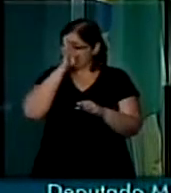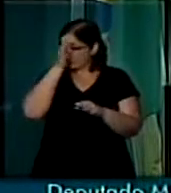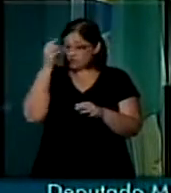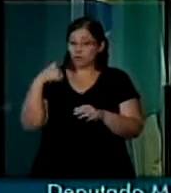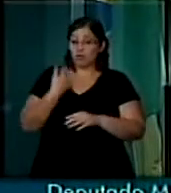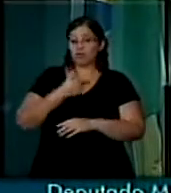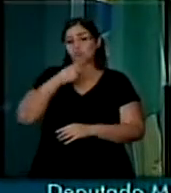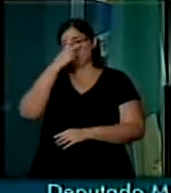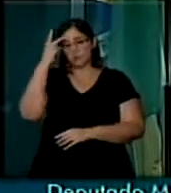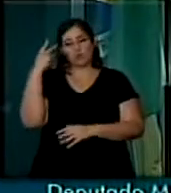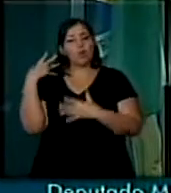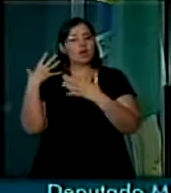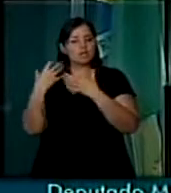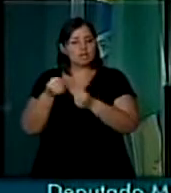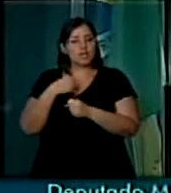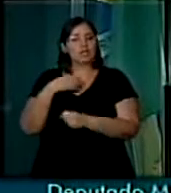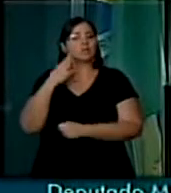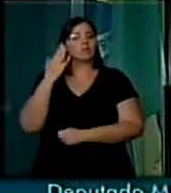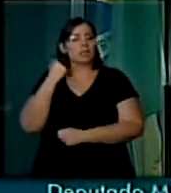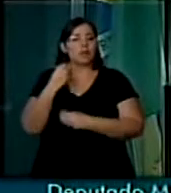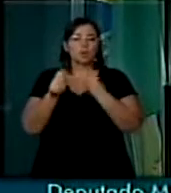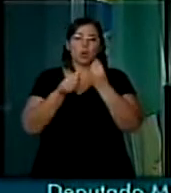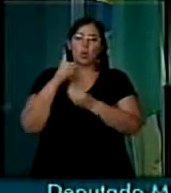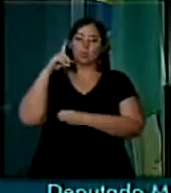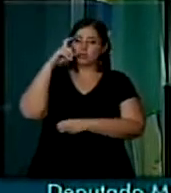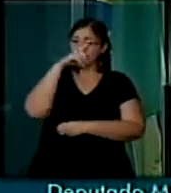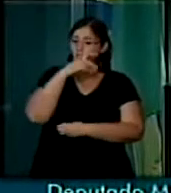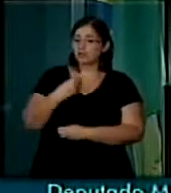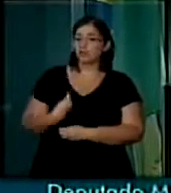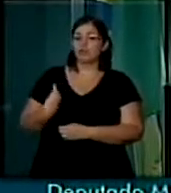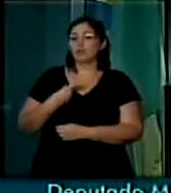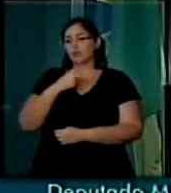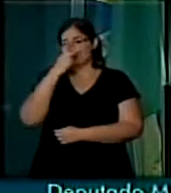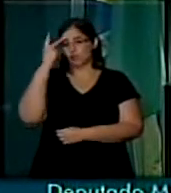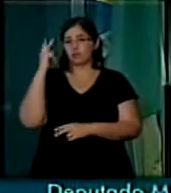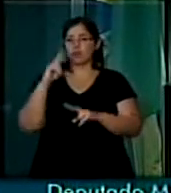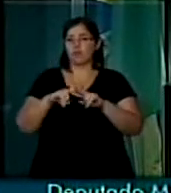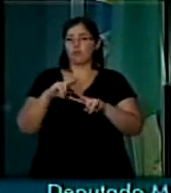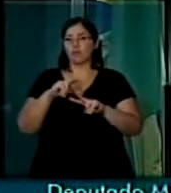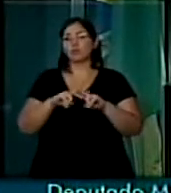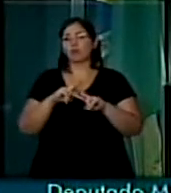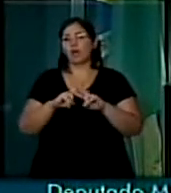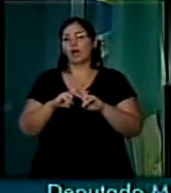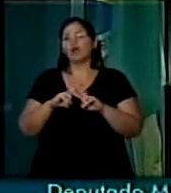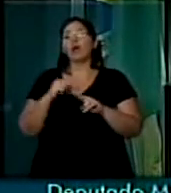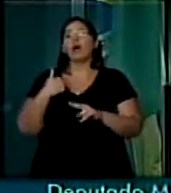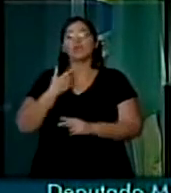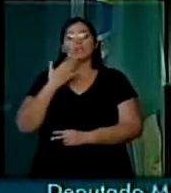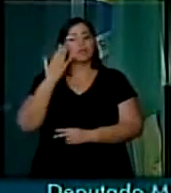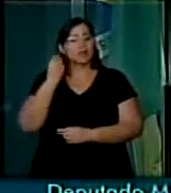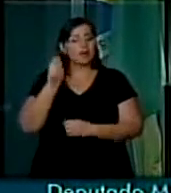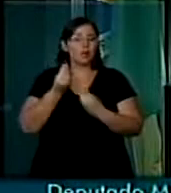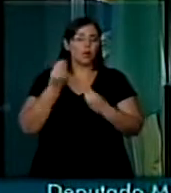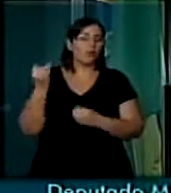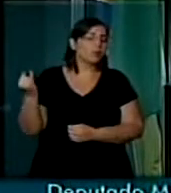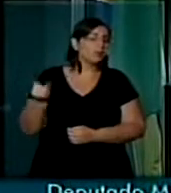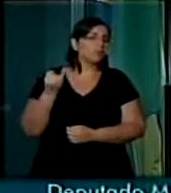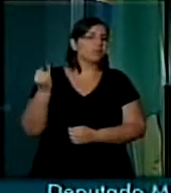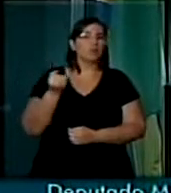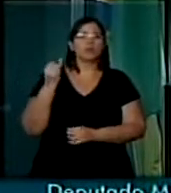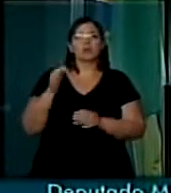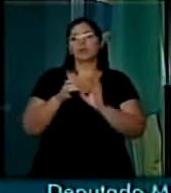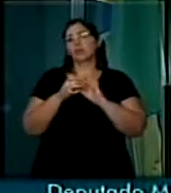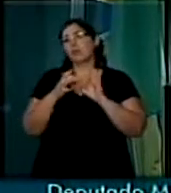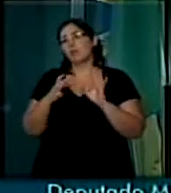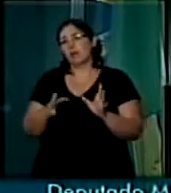conhecemos a vida difícil que é a vida de um presidiário, sabemos o quanto é importante a